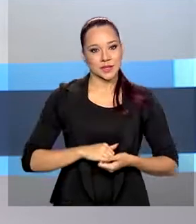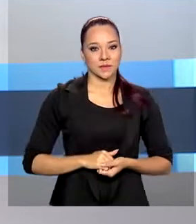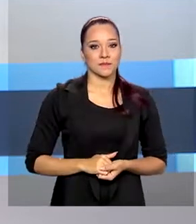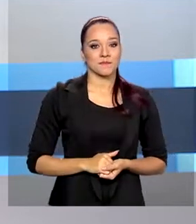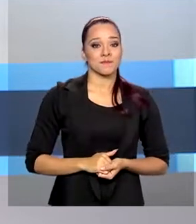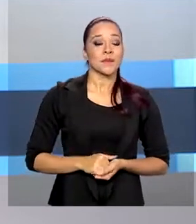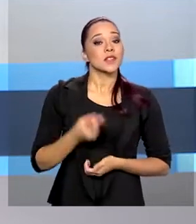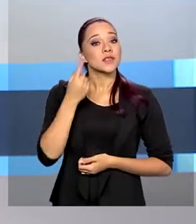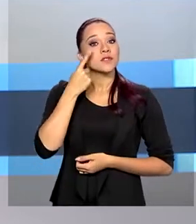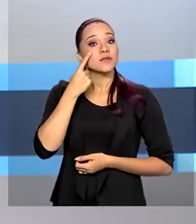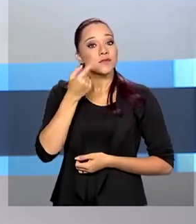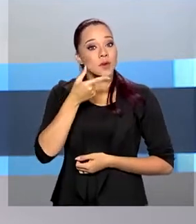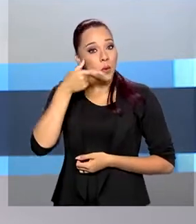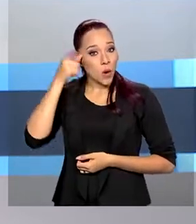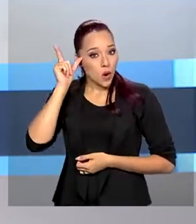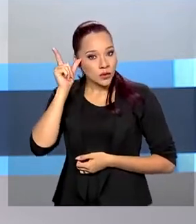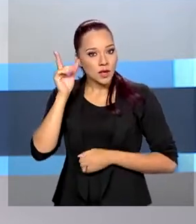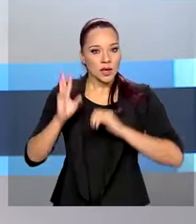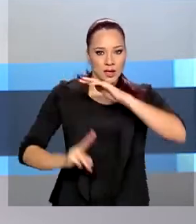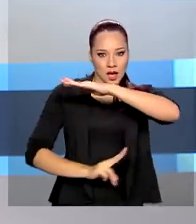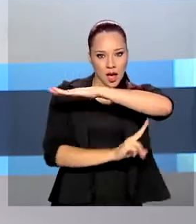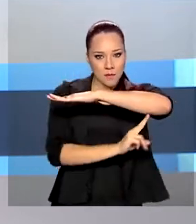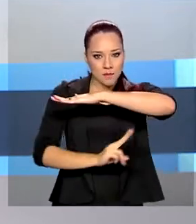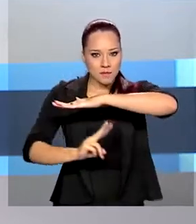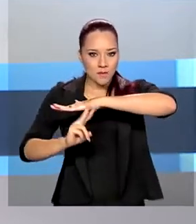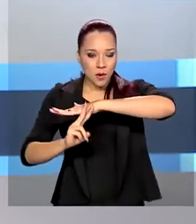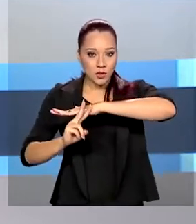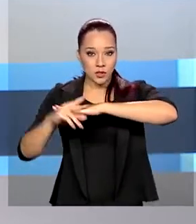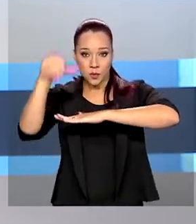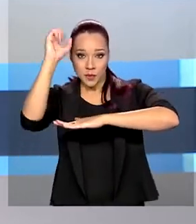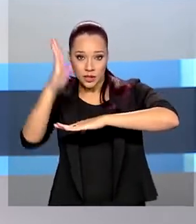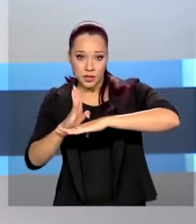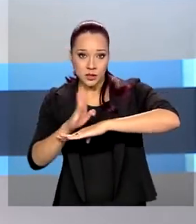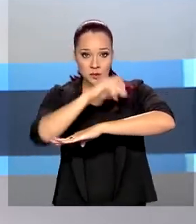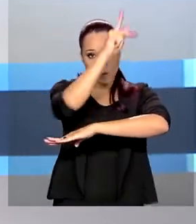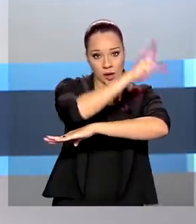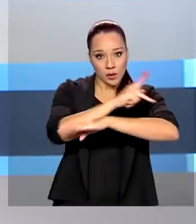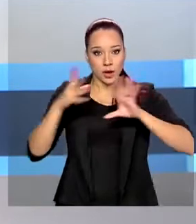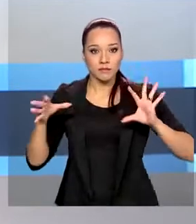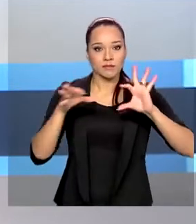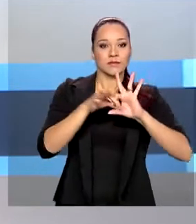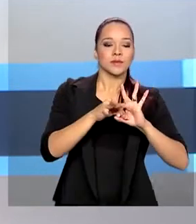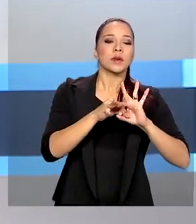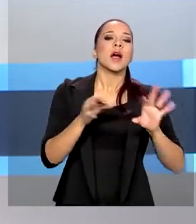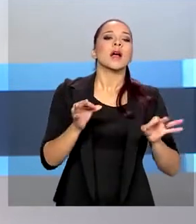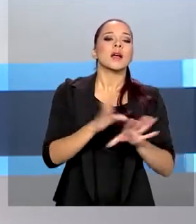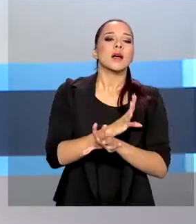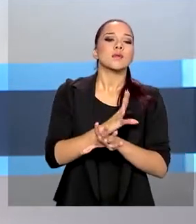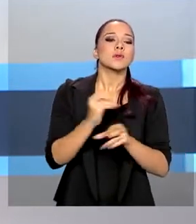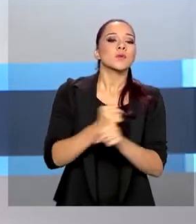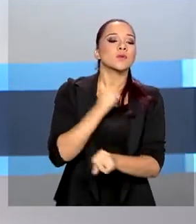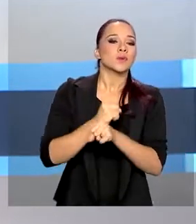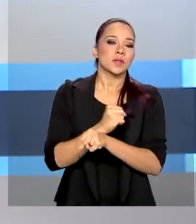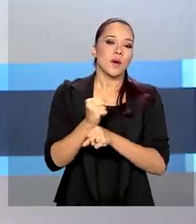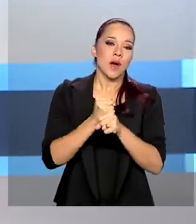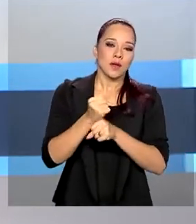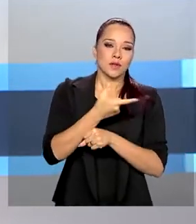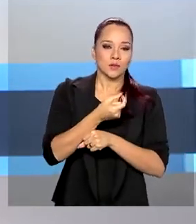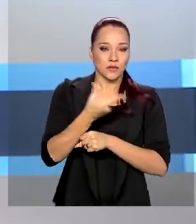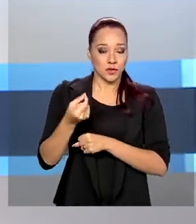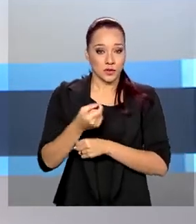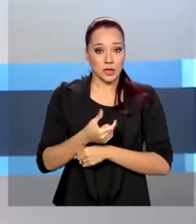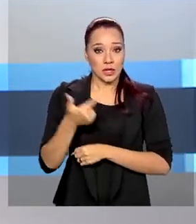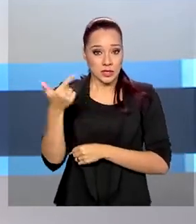Nós vimos aqui ontem no Brasil em Dia que a ponte da integração Brasil-Paraguai deve ser concluída em 2022. Será a segunda